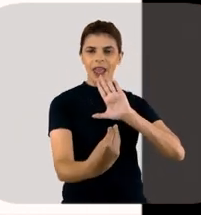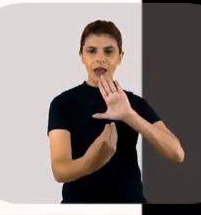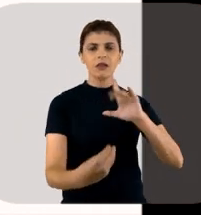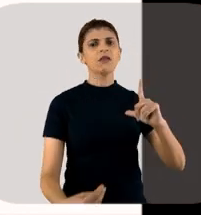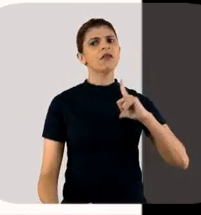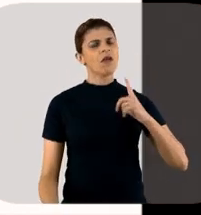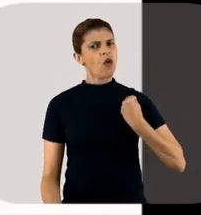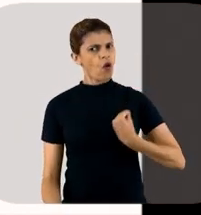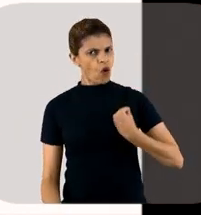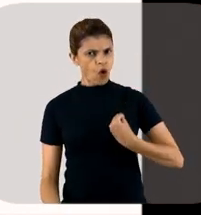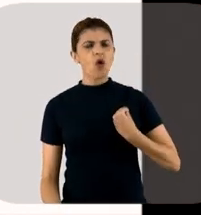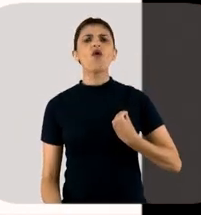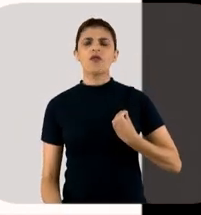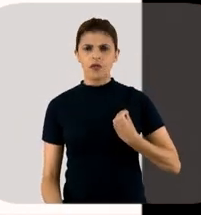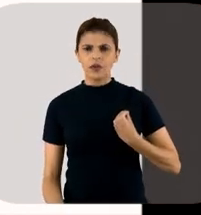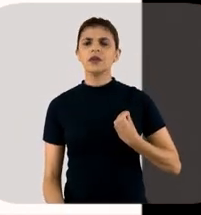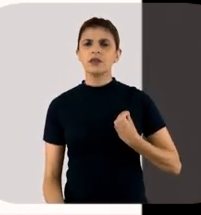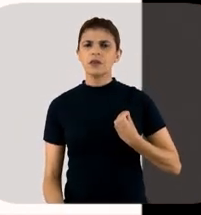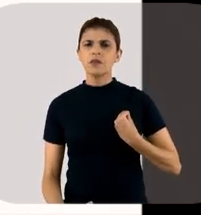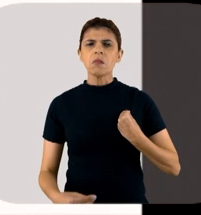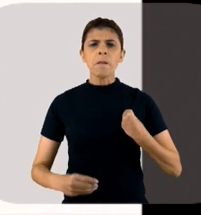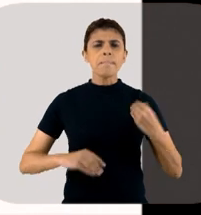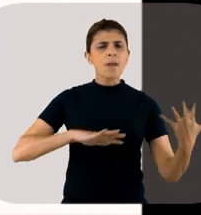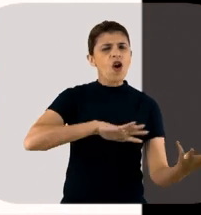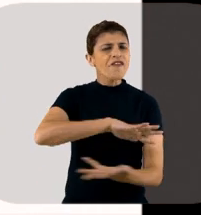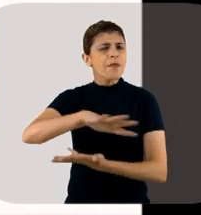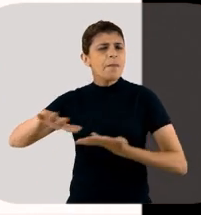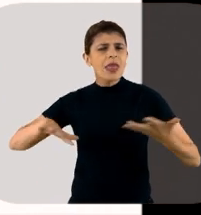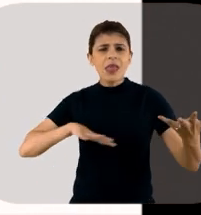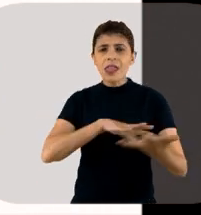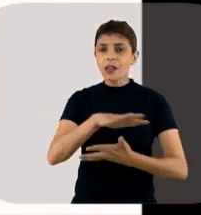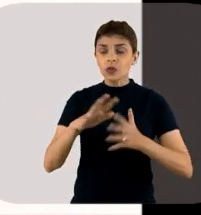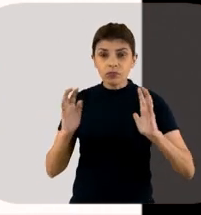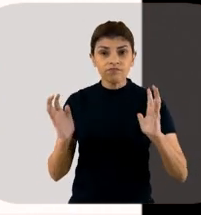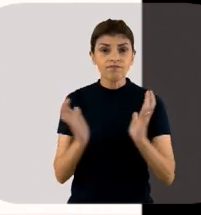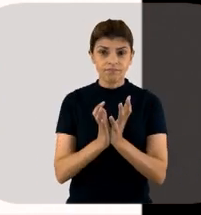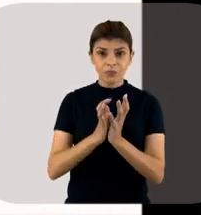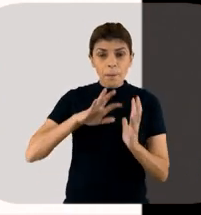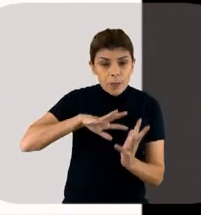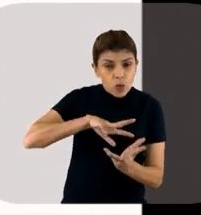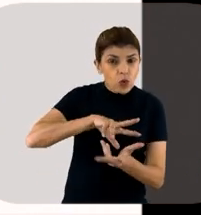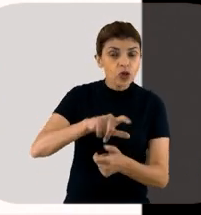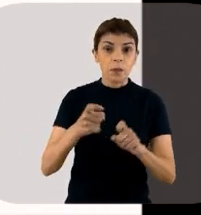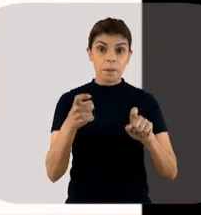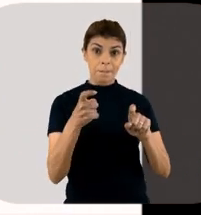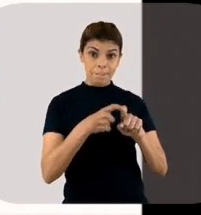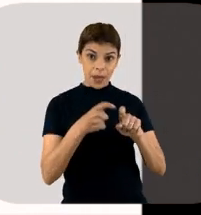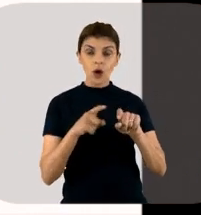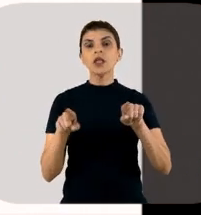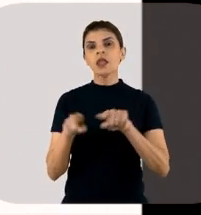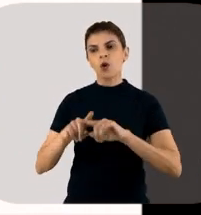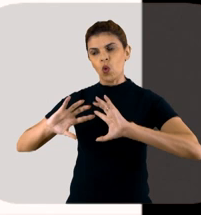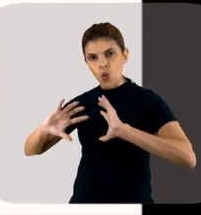houve um movimento mundial em educação, não só da parte médica, como da